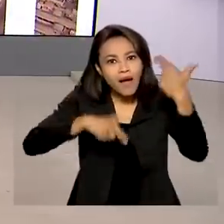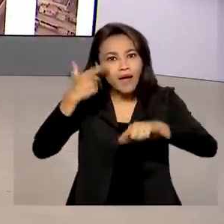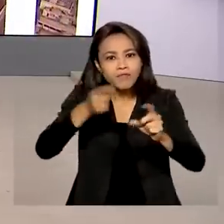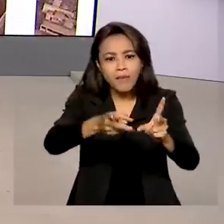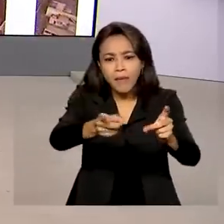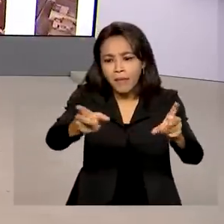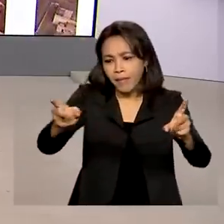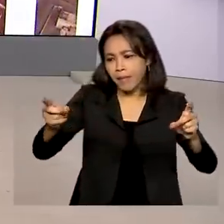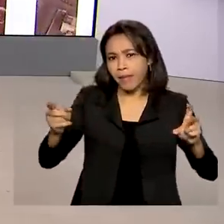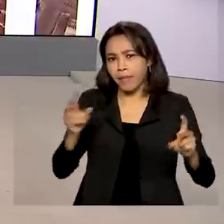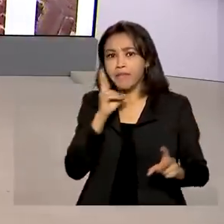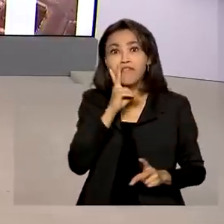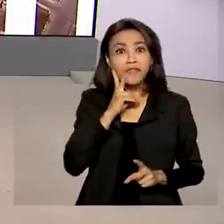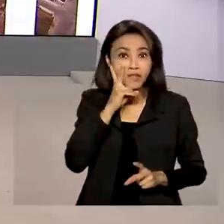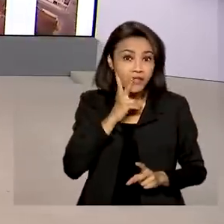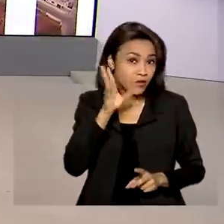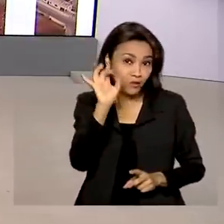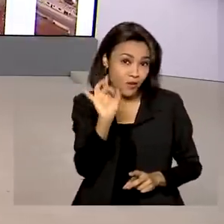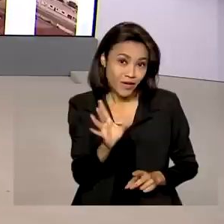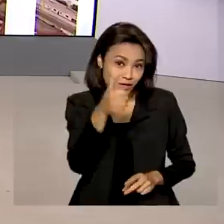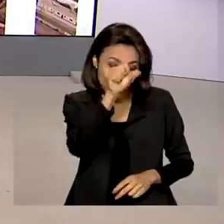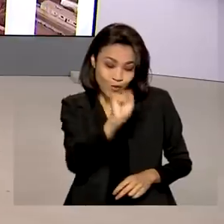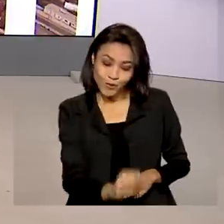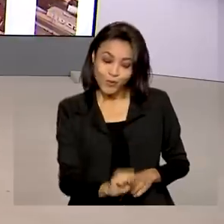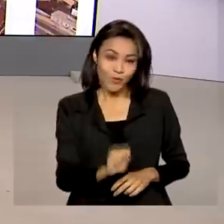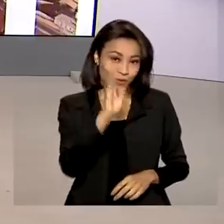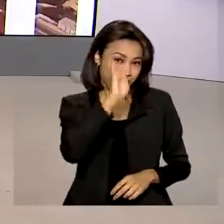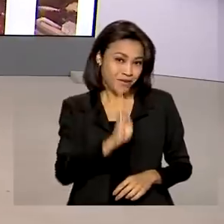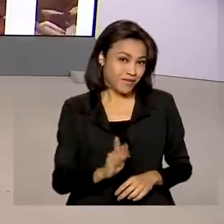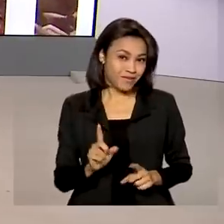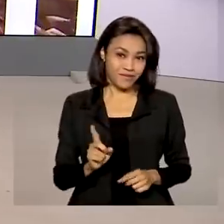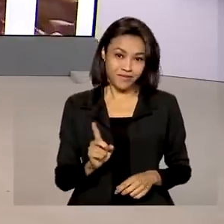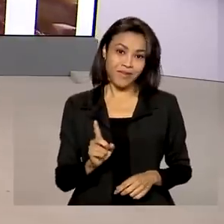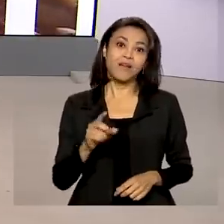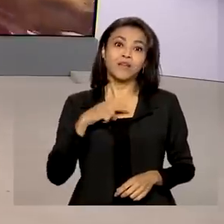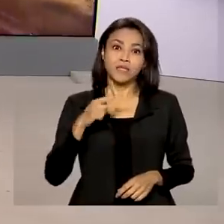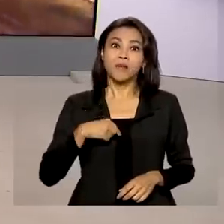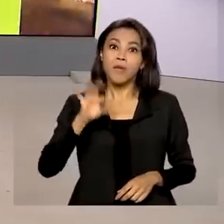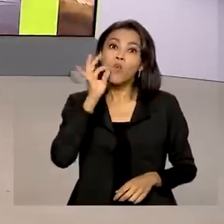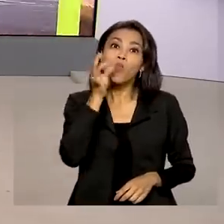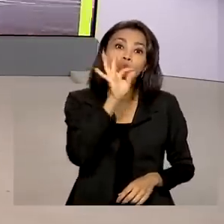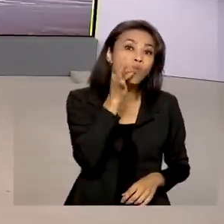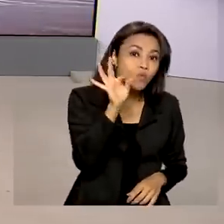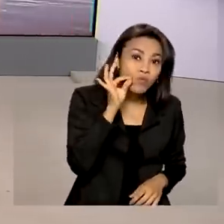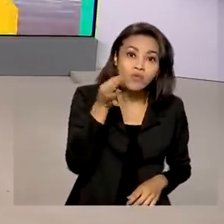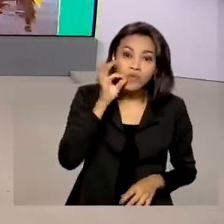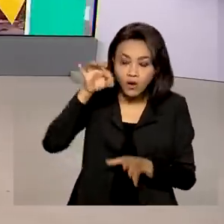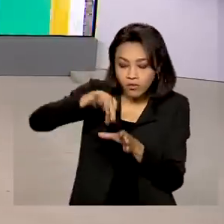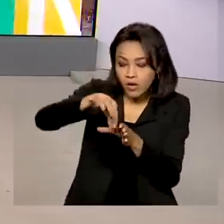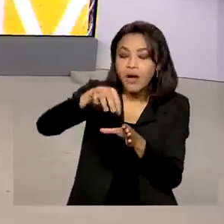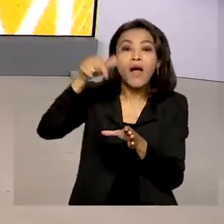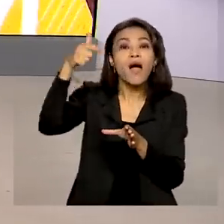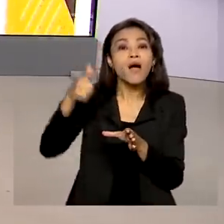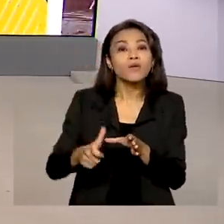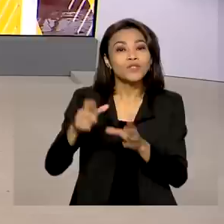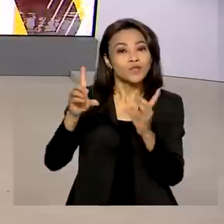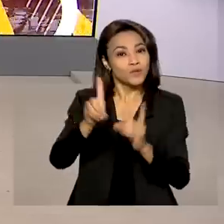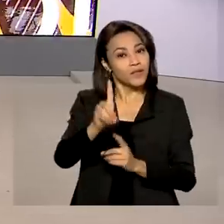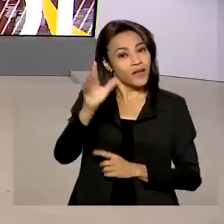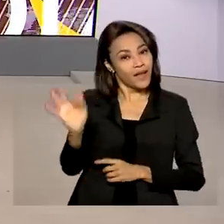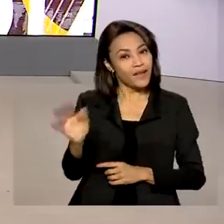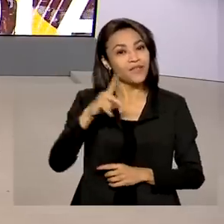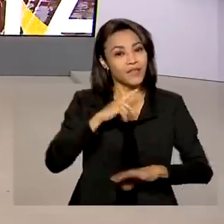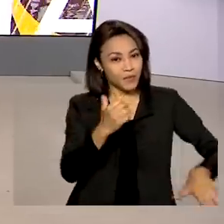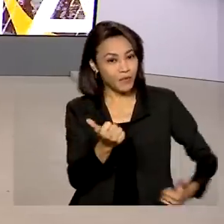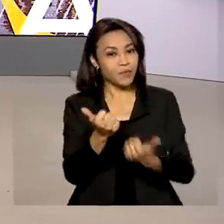mundial de vinhos. E não é só a região sul que se destaca, não. O plantio de uva já é uma realidade no Distrito Federal, com o apoio